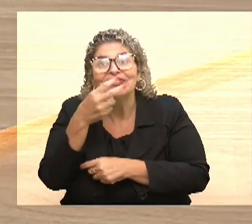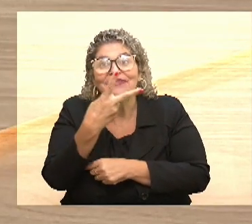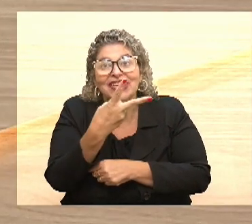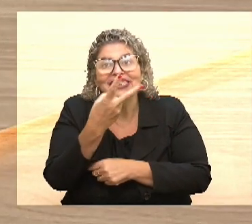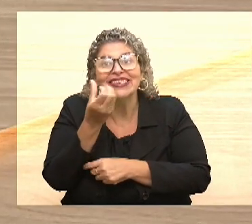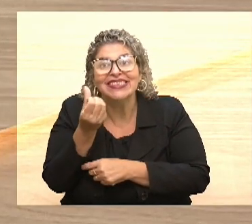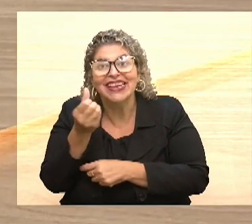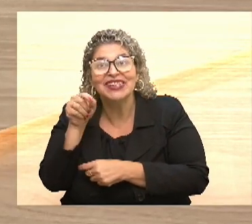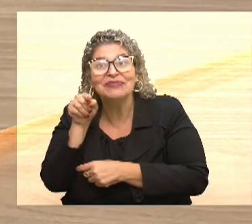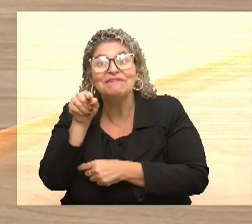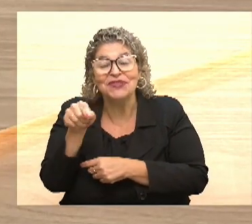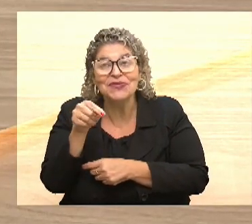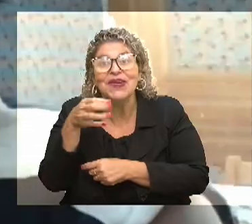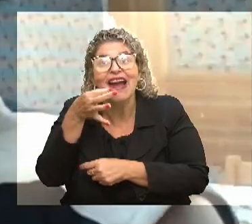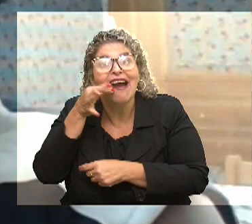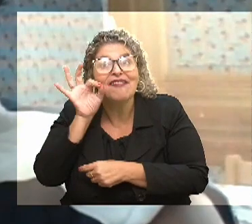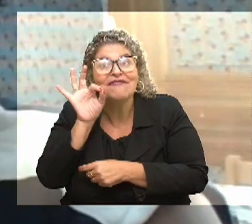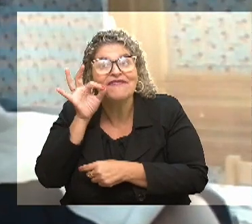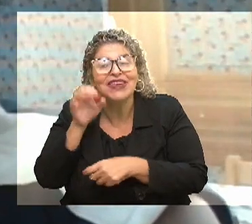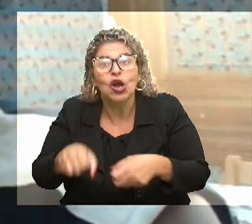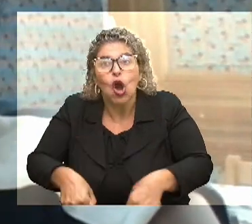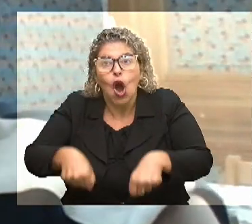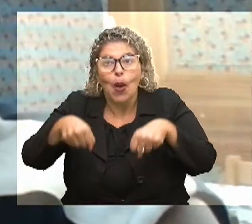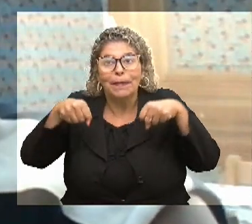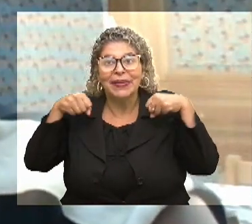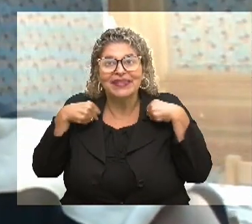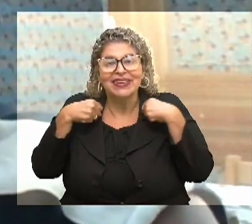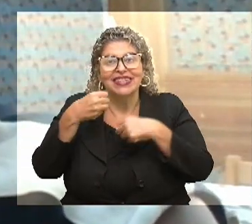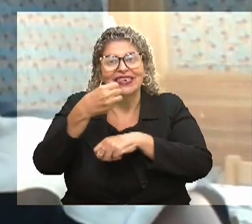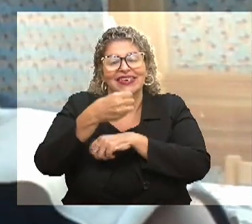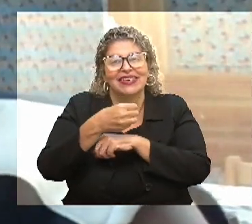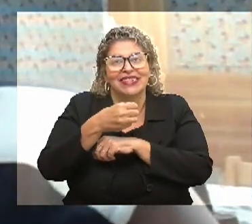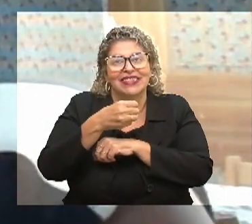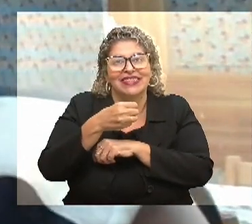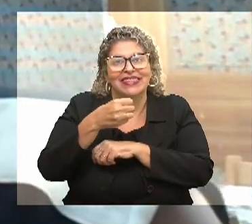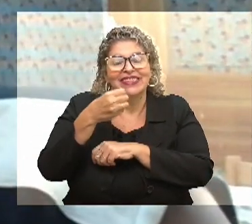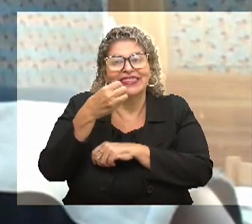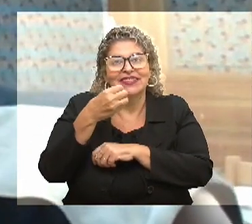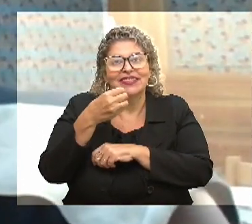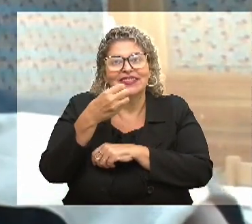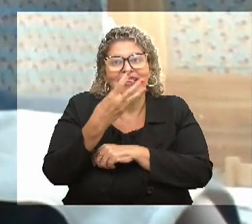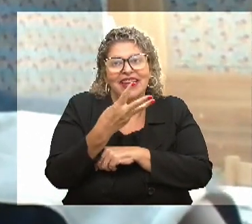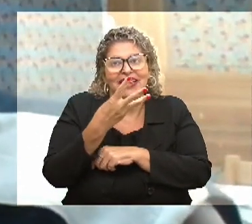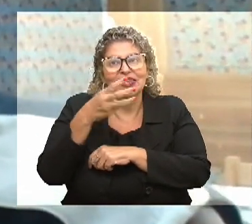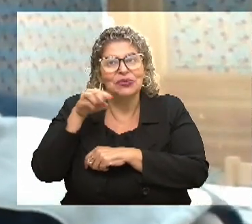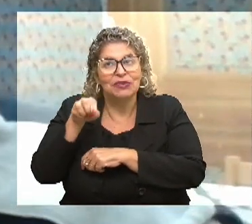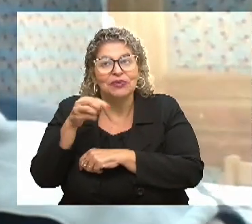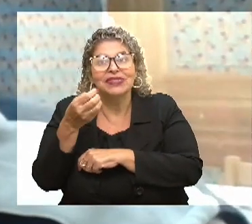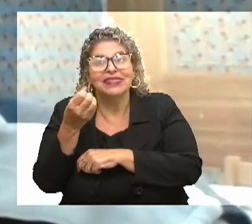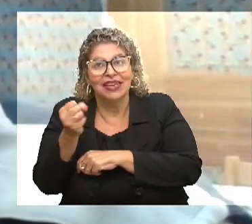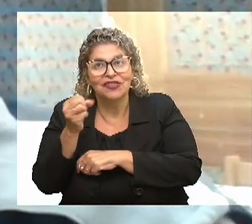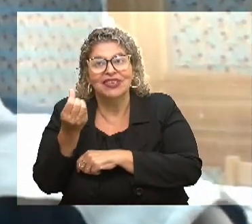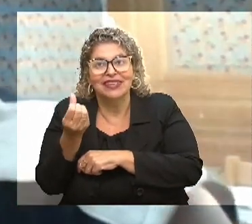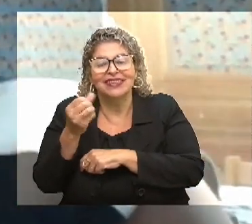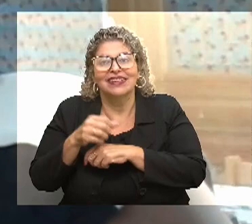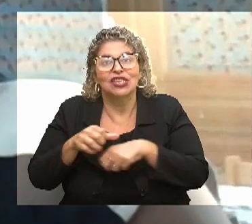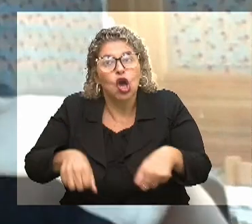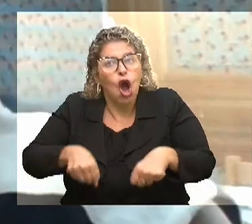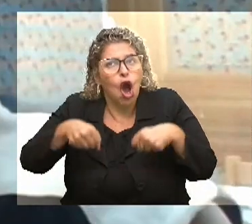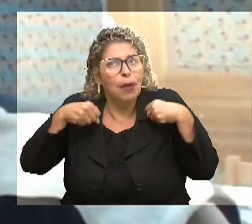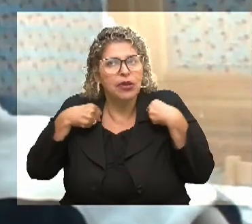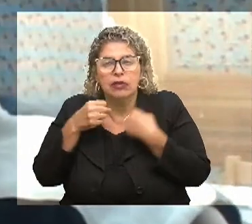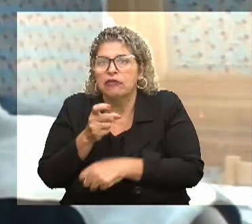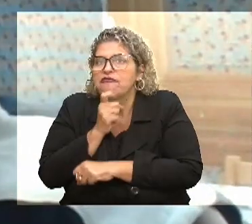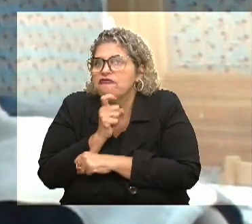26 mil cafés. Cobertores, 3.116. Porque no inverno, eles vêm pedir